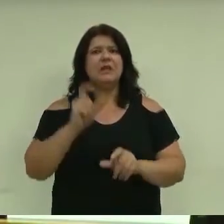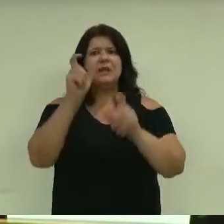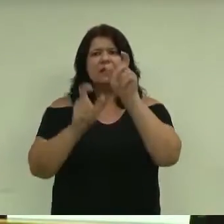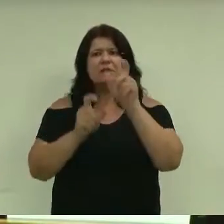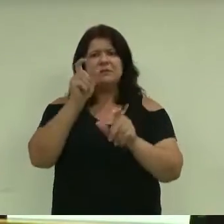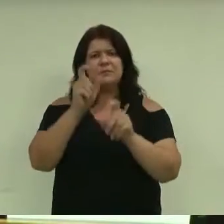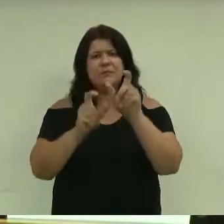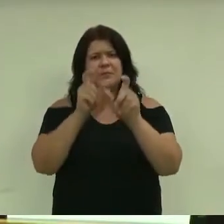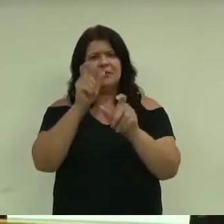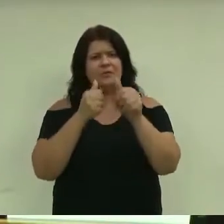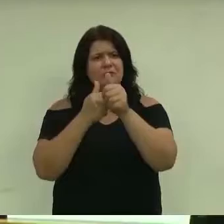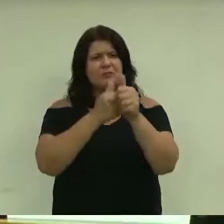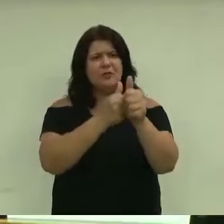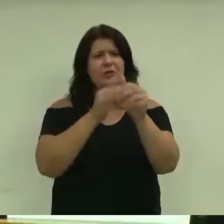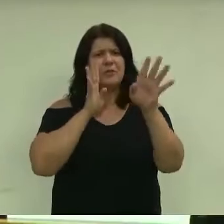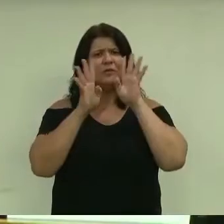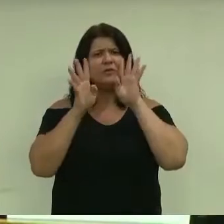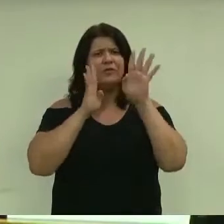redes sociais.